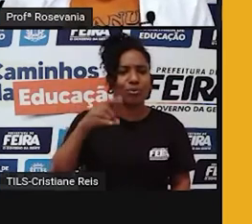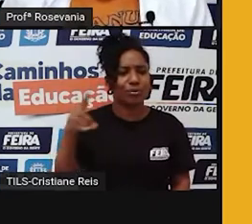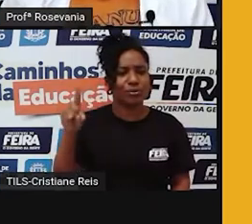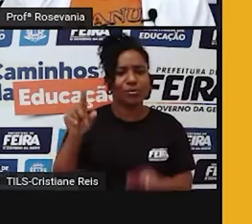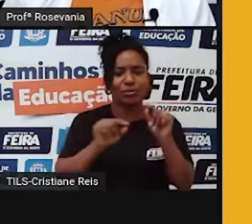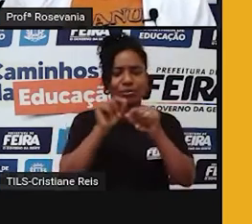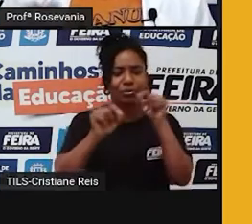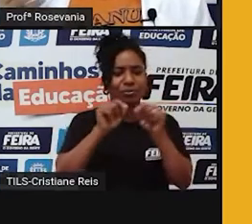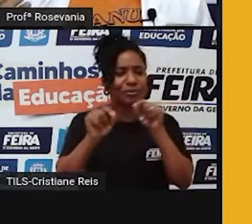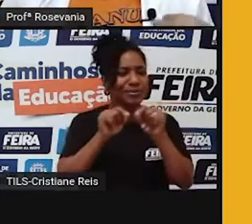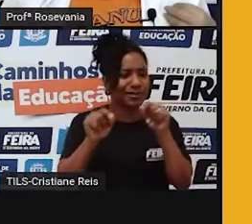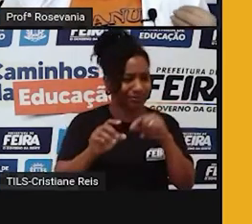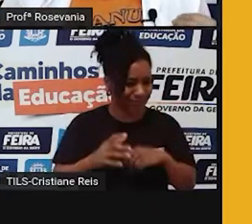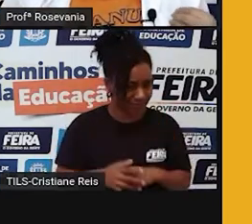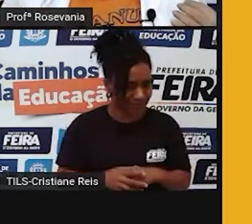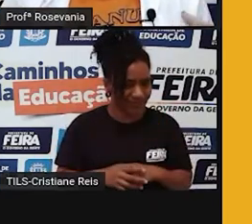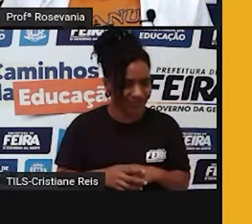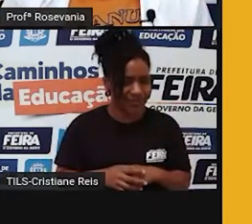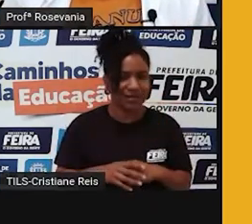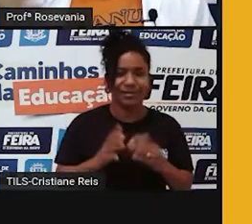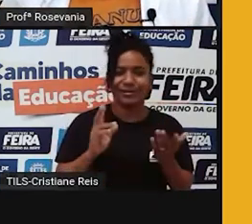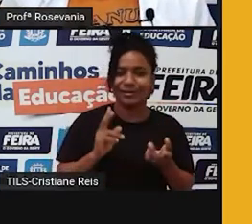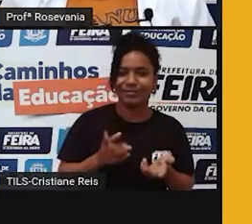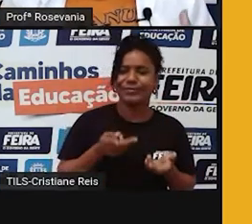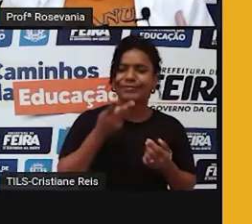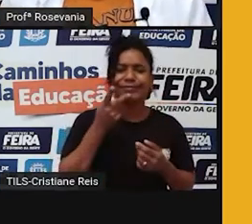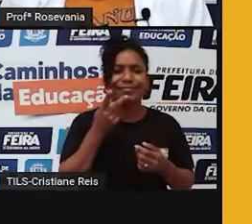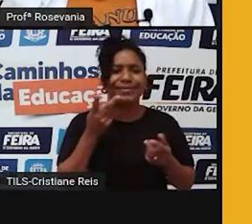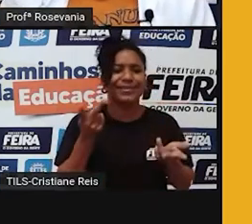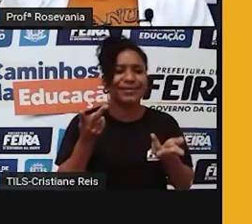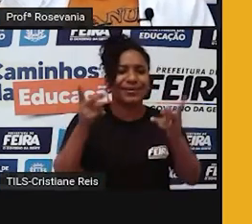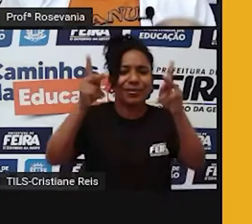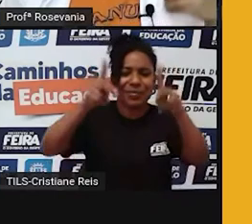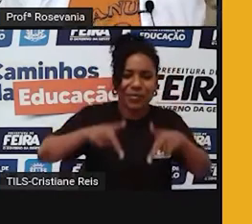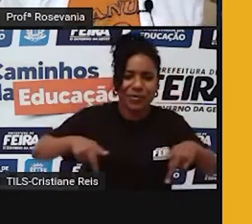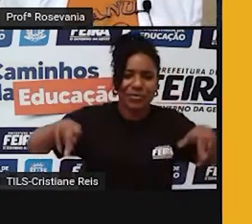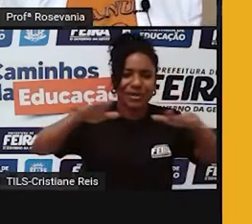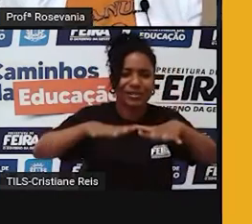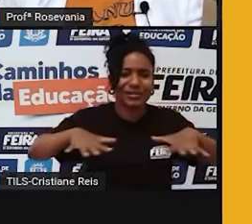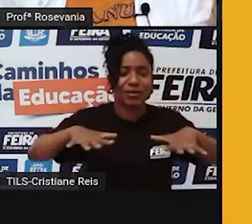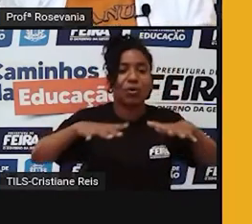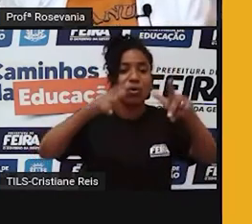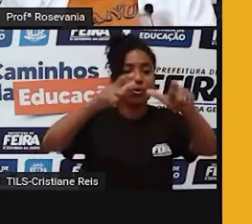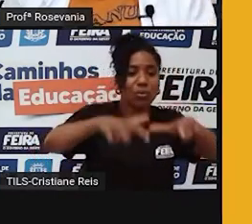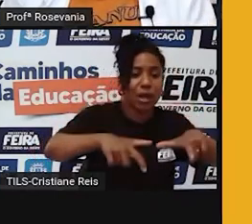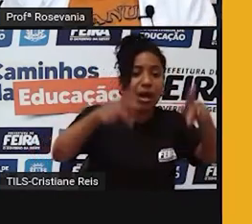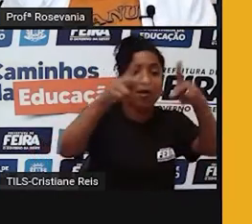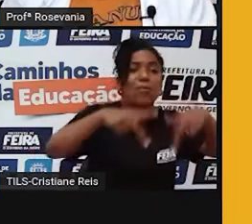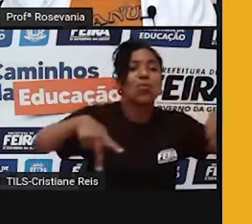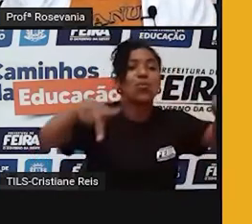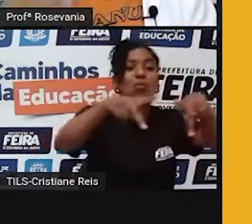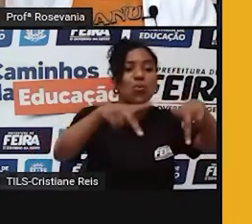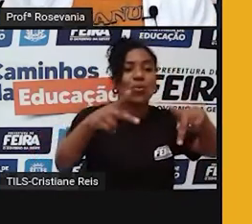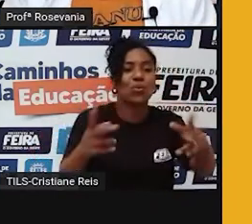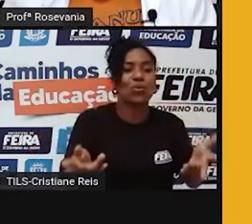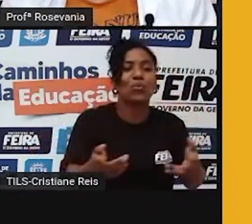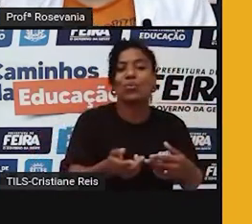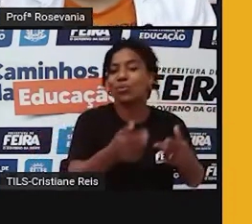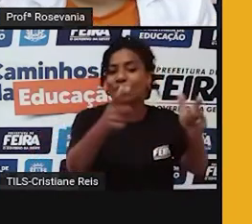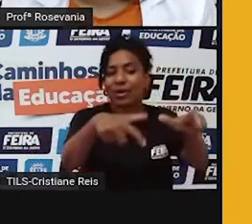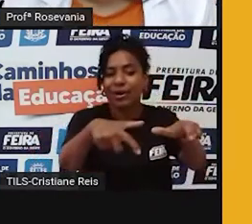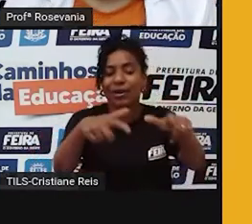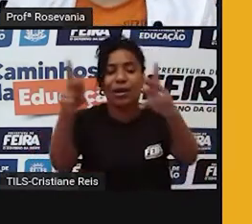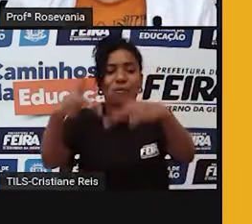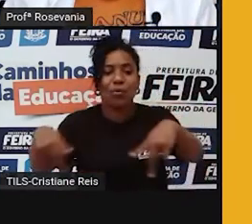muito, né, a gente está o tempo todo falando, ah, população de tal lugar, a população aconteceu isso, sofreu tal